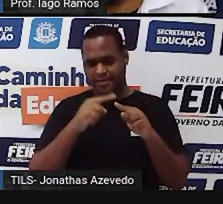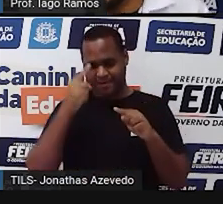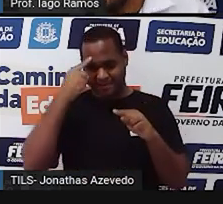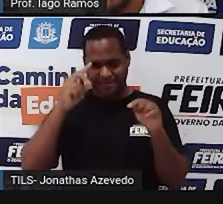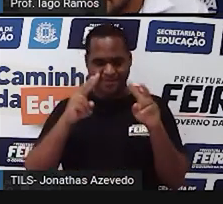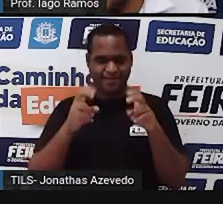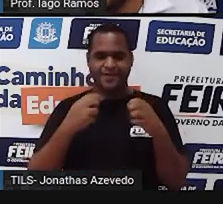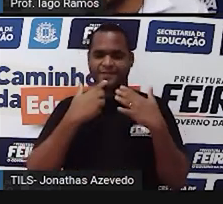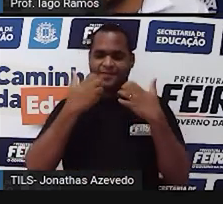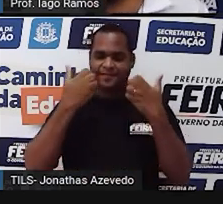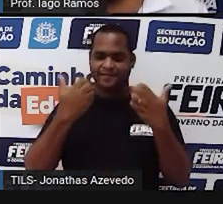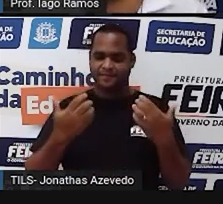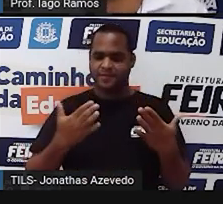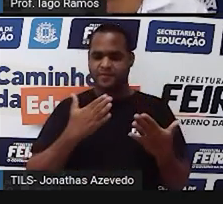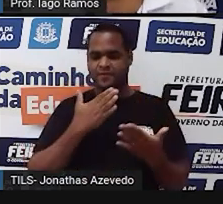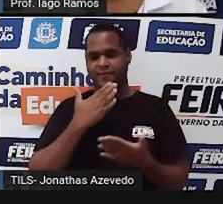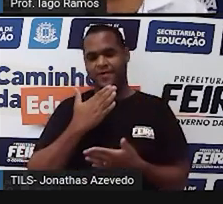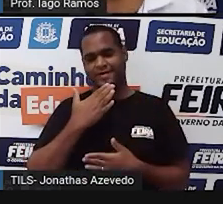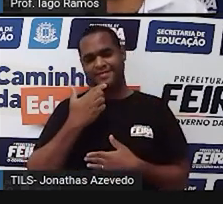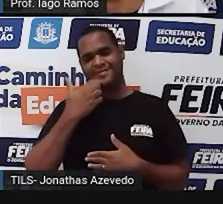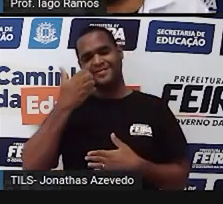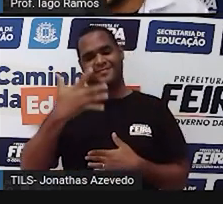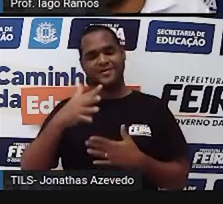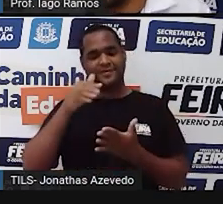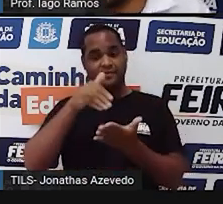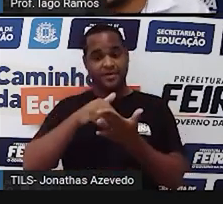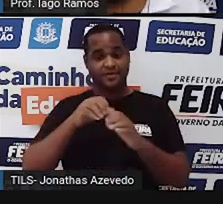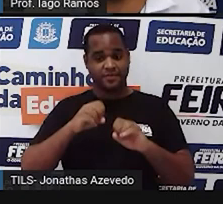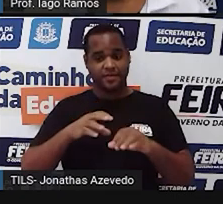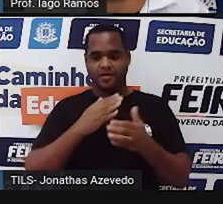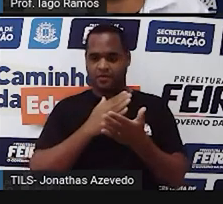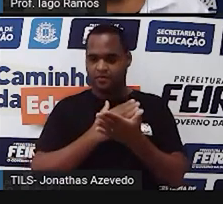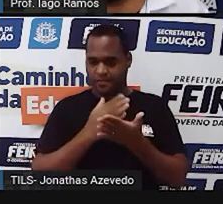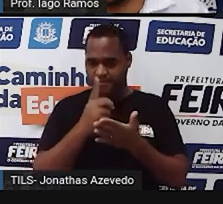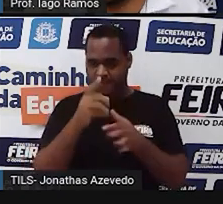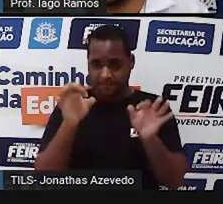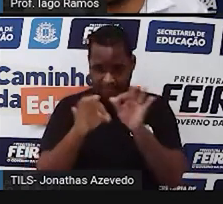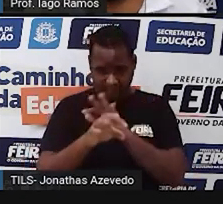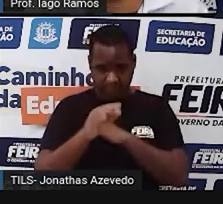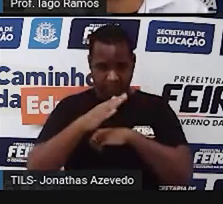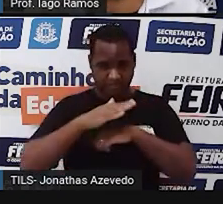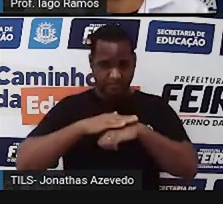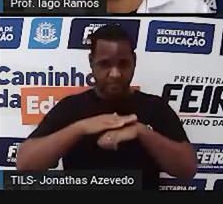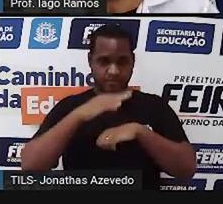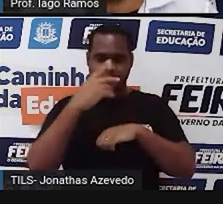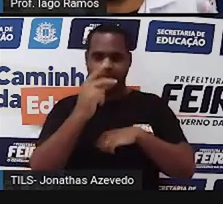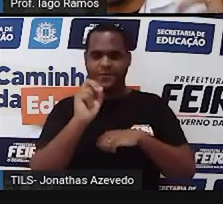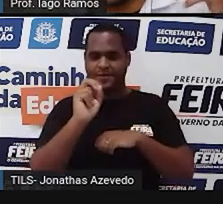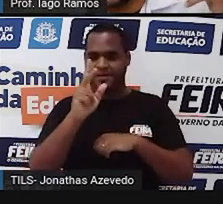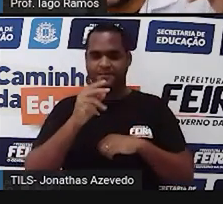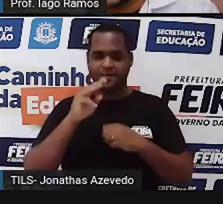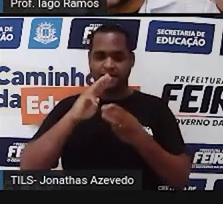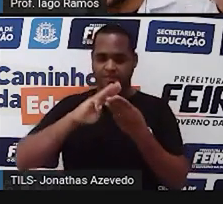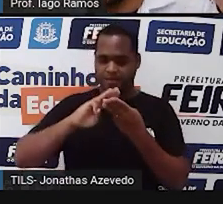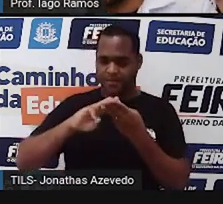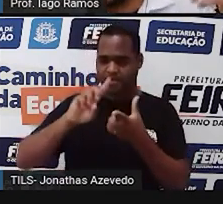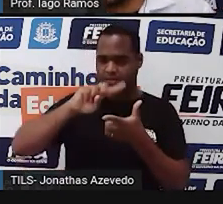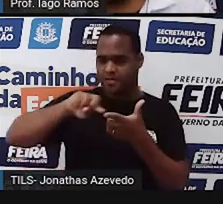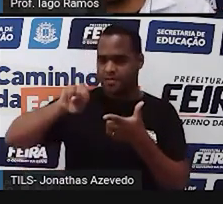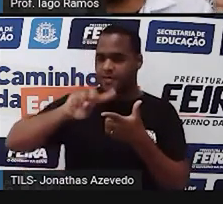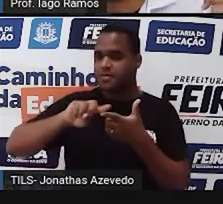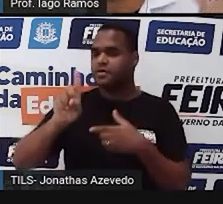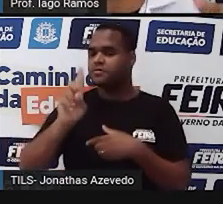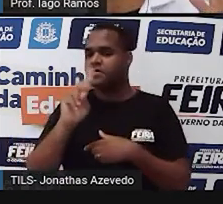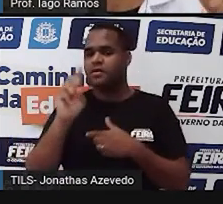lema é, né, você já conhece o nosso lema, eu começo e você vai terminar, tá bom? Matemática não é